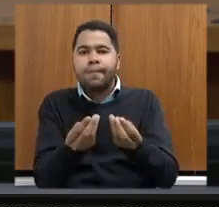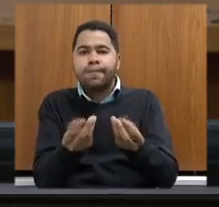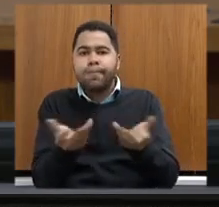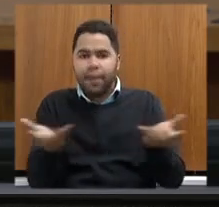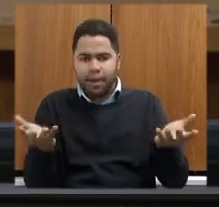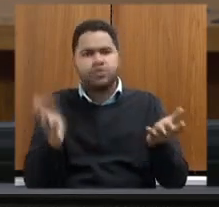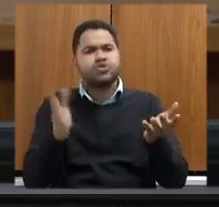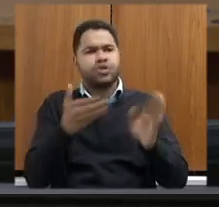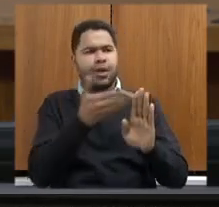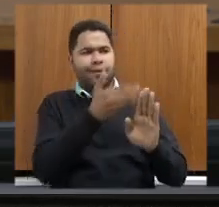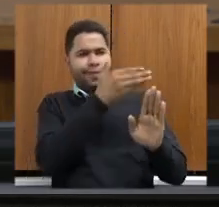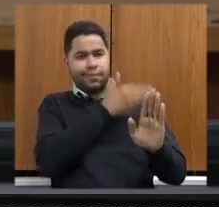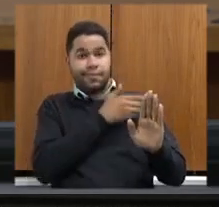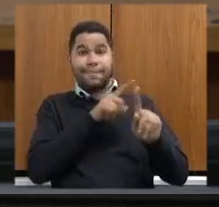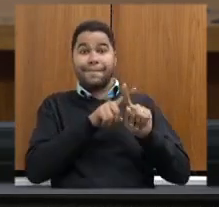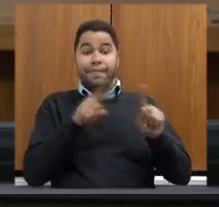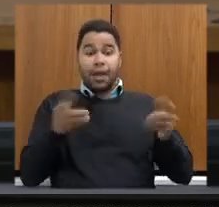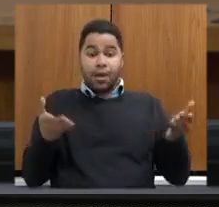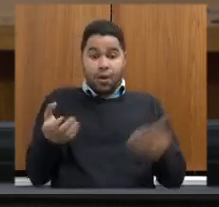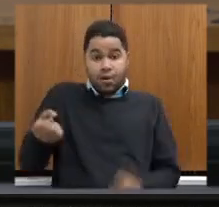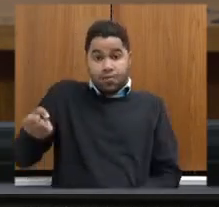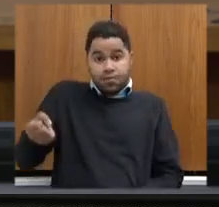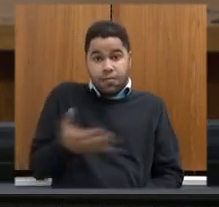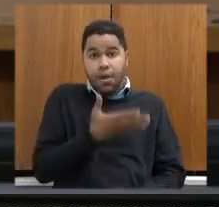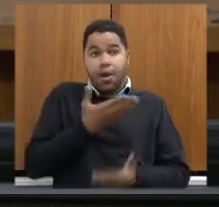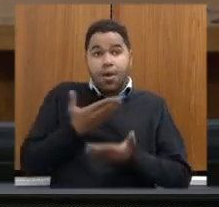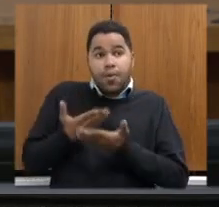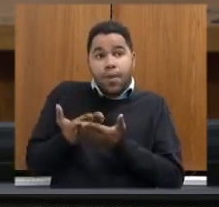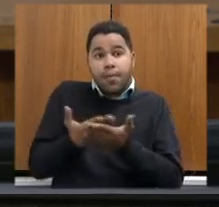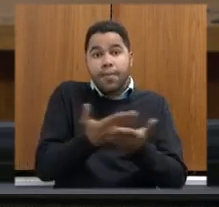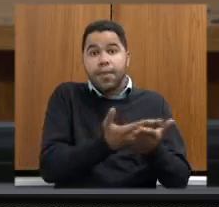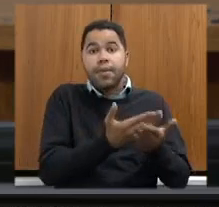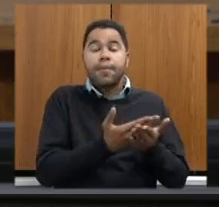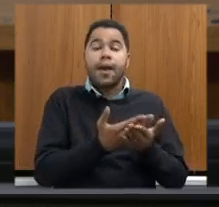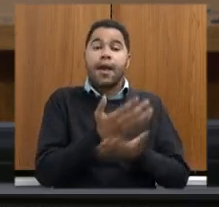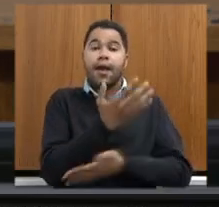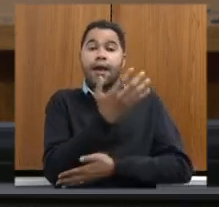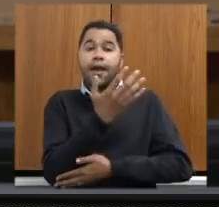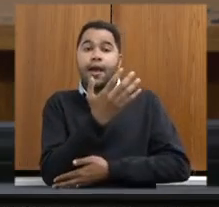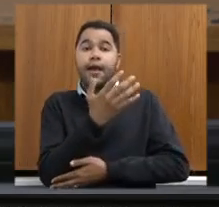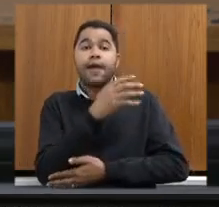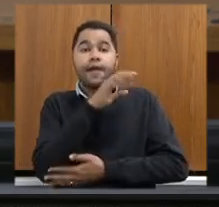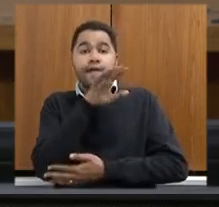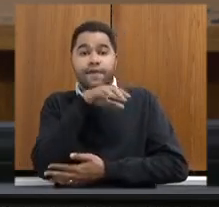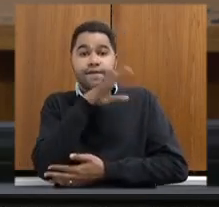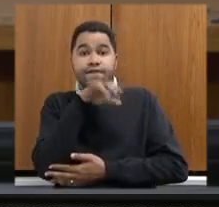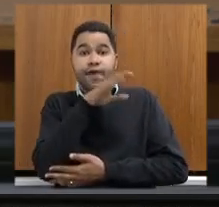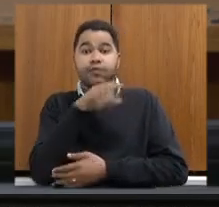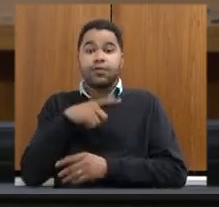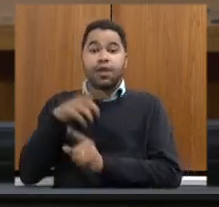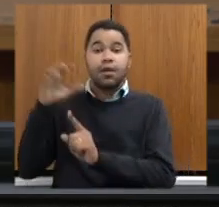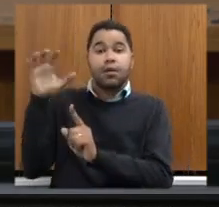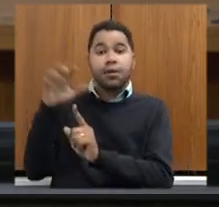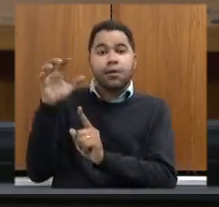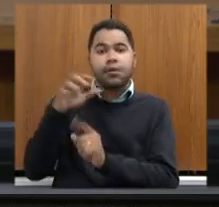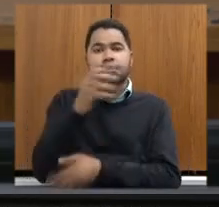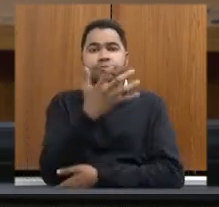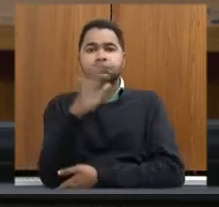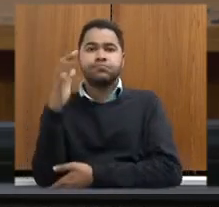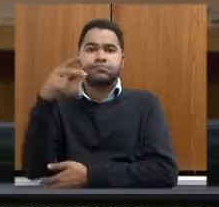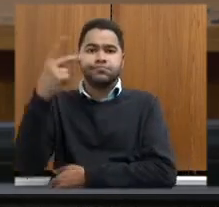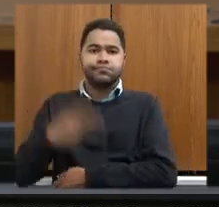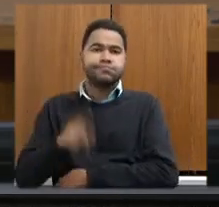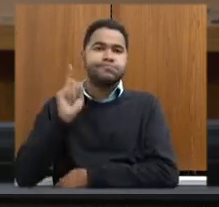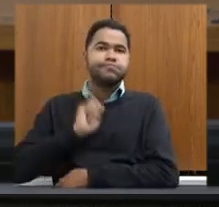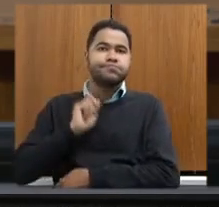resolução anterior, mas ela inova nos estudos de fauna necessário quando há intervenção ambiental no estado de Minas